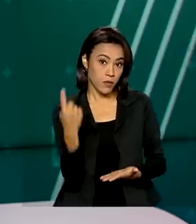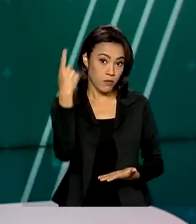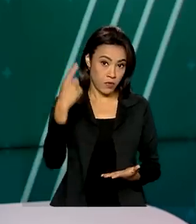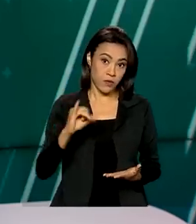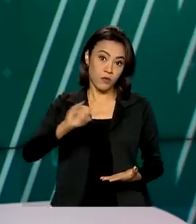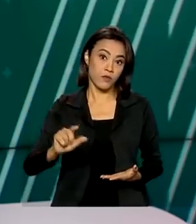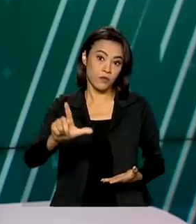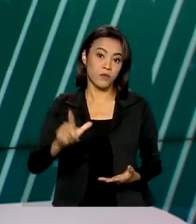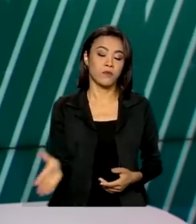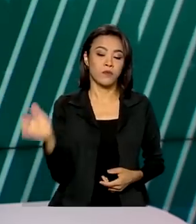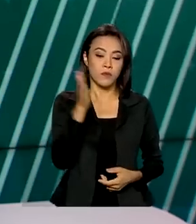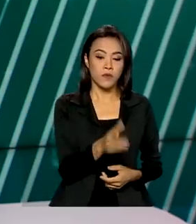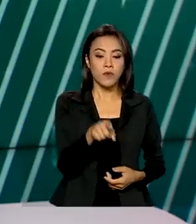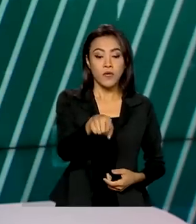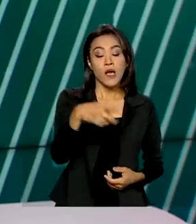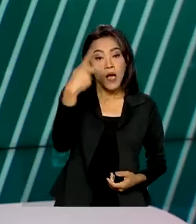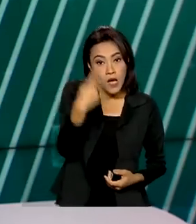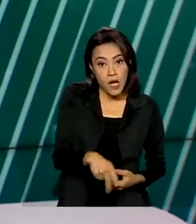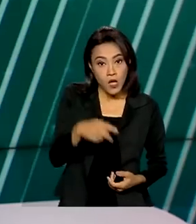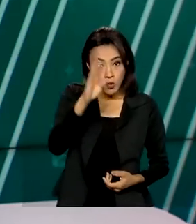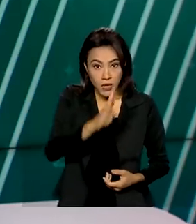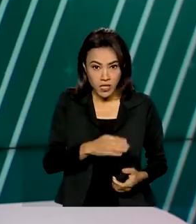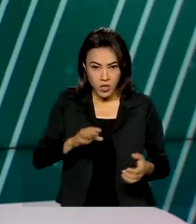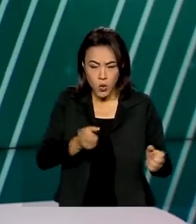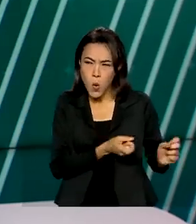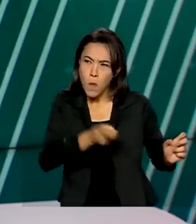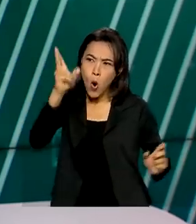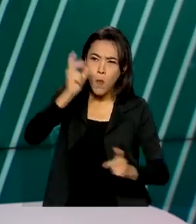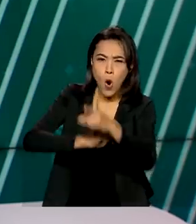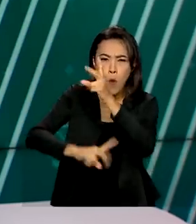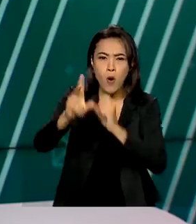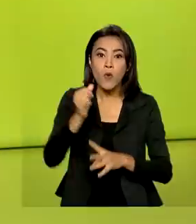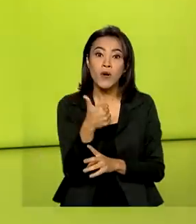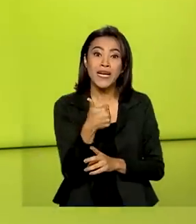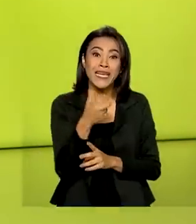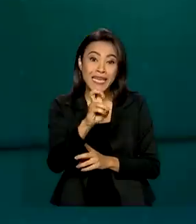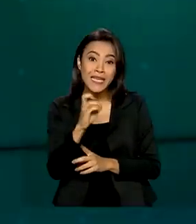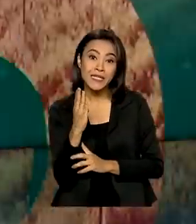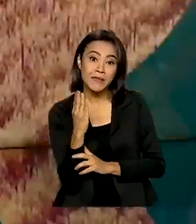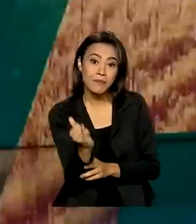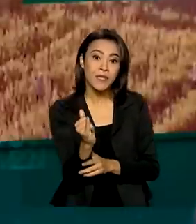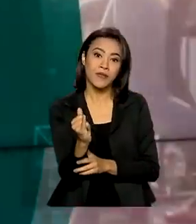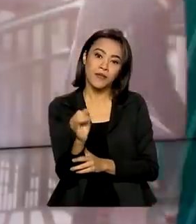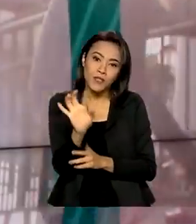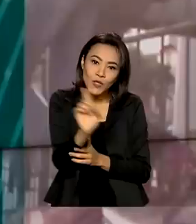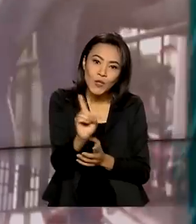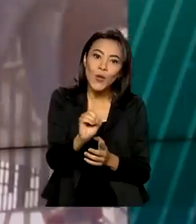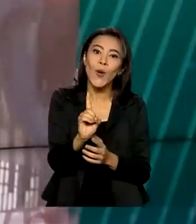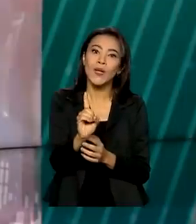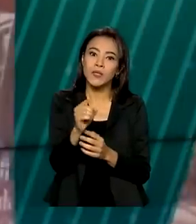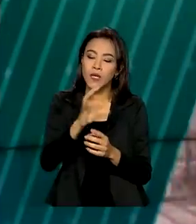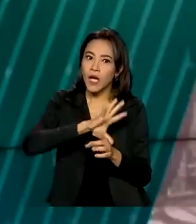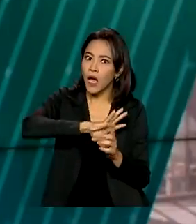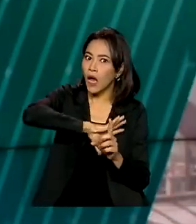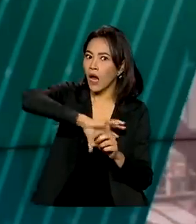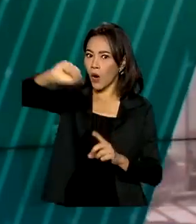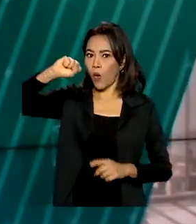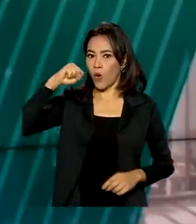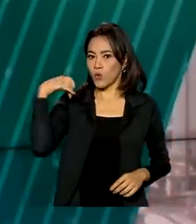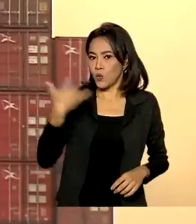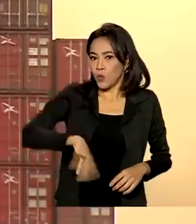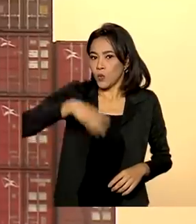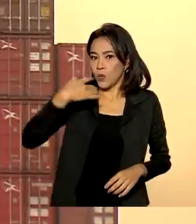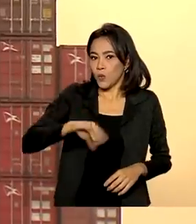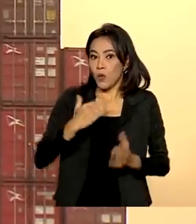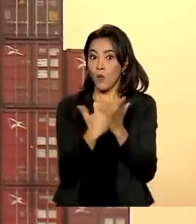exportações do agronegócio brasileiro somaram 15 bilhões de dólares em maio deste ano, um recorde para o mês. O